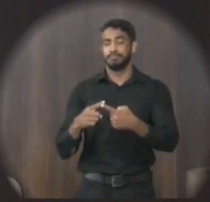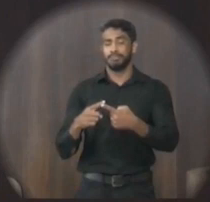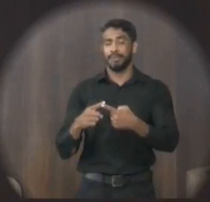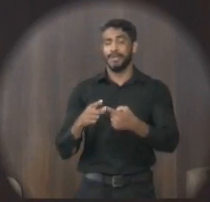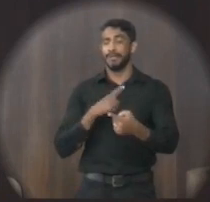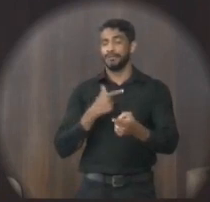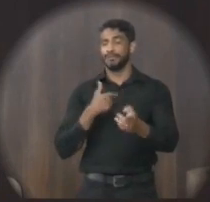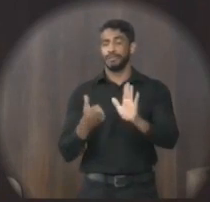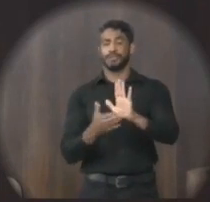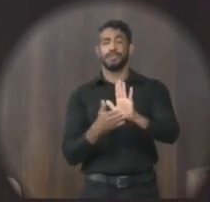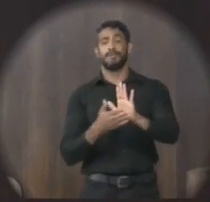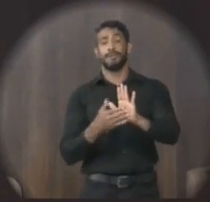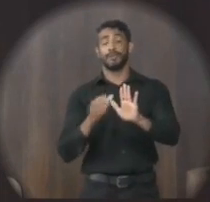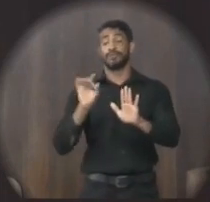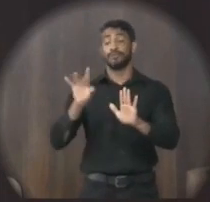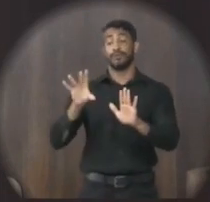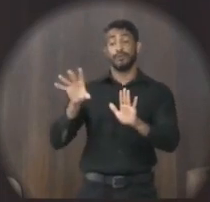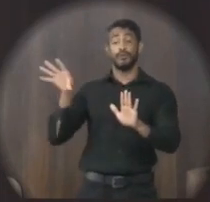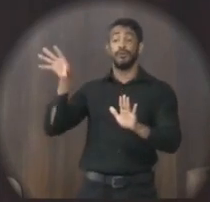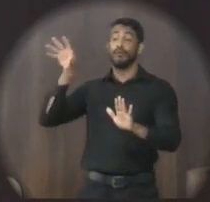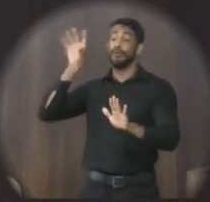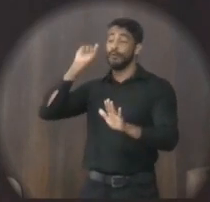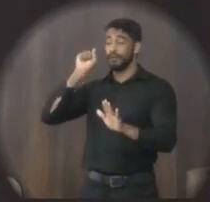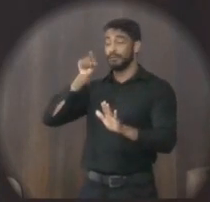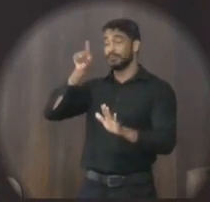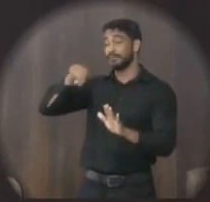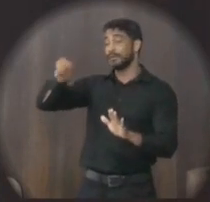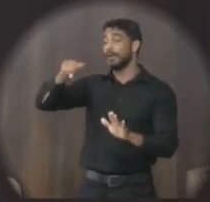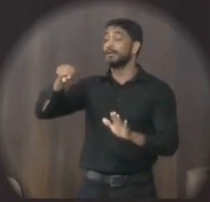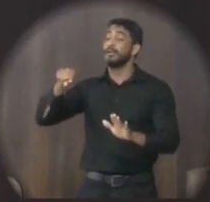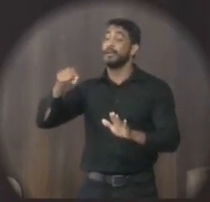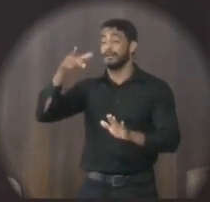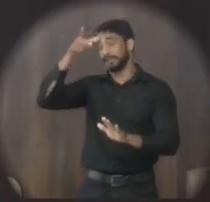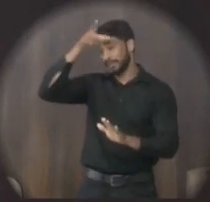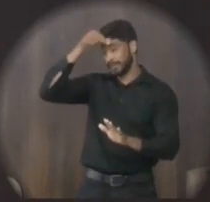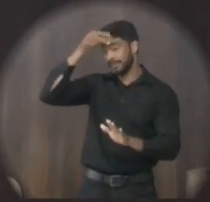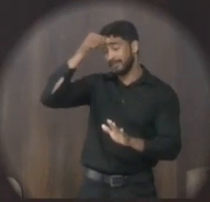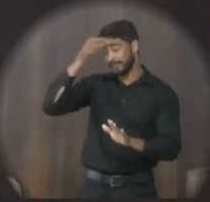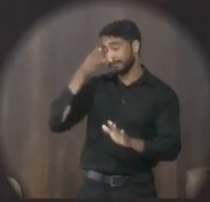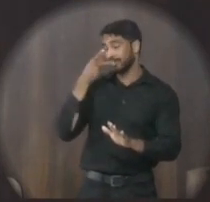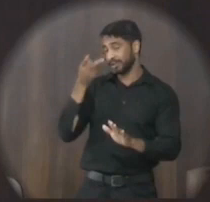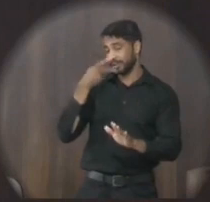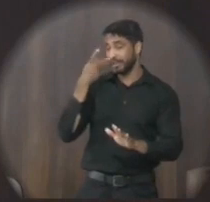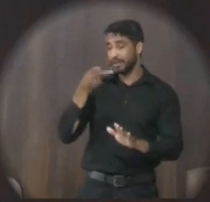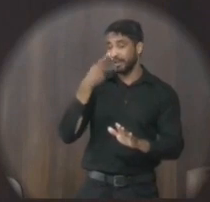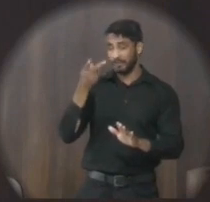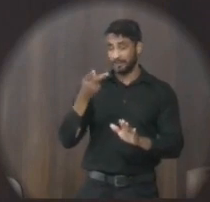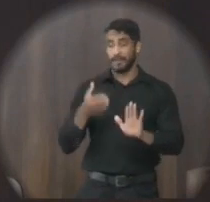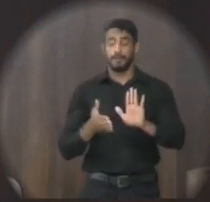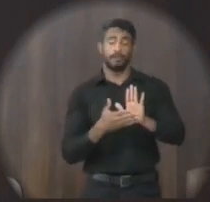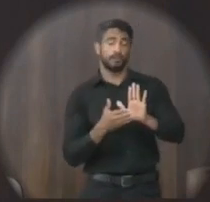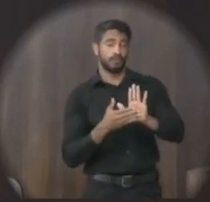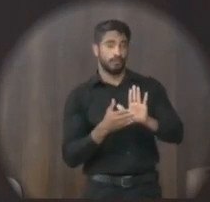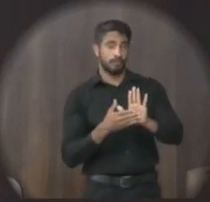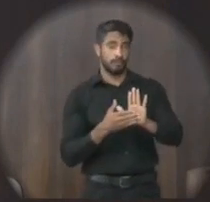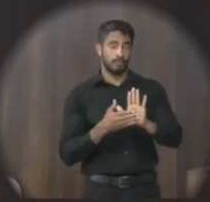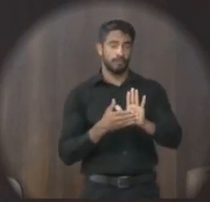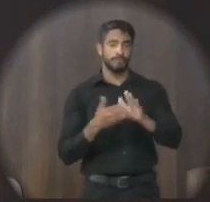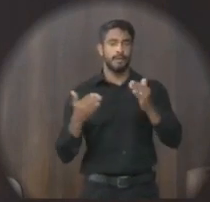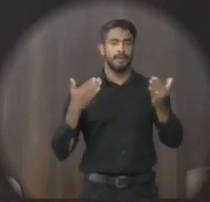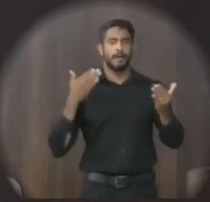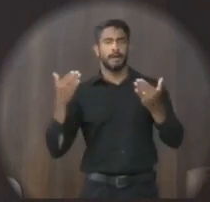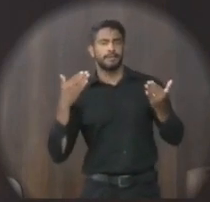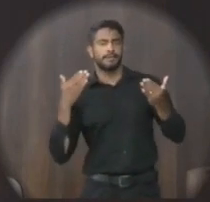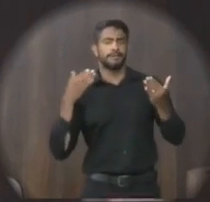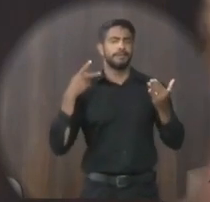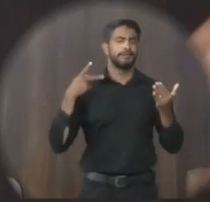contraproposta. Apenas escutamos o que a prefeitura tinha para nos propor. Através do